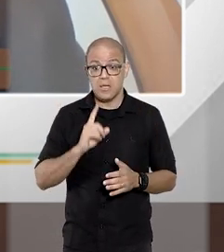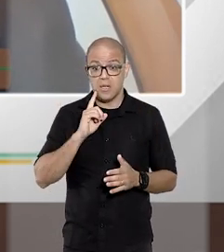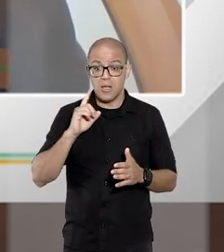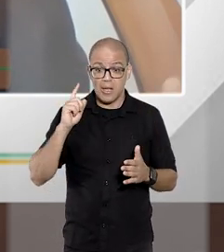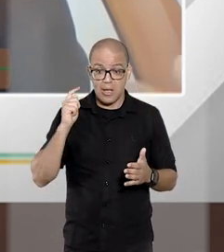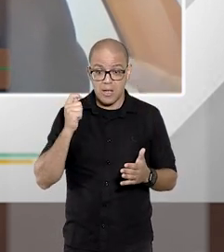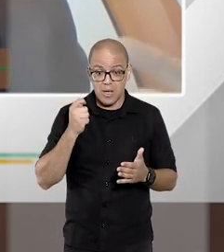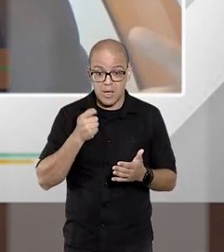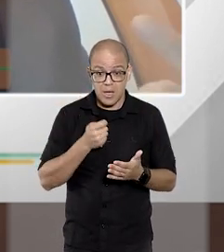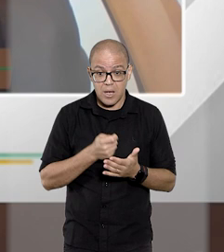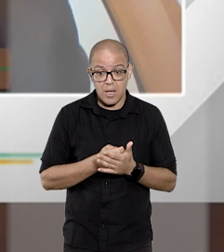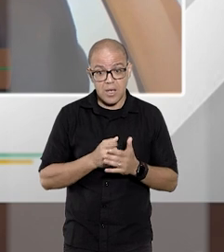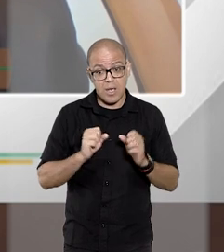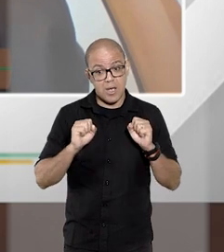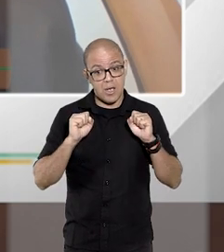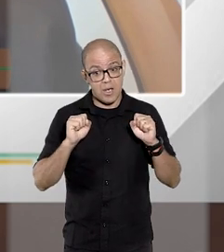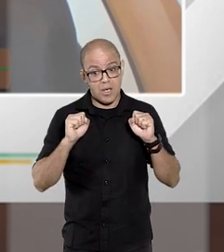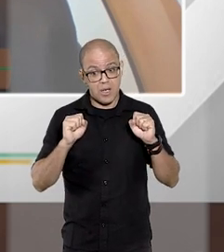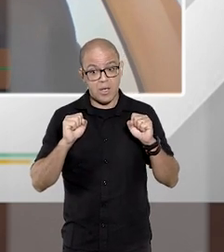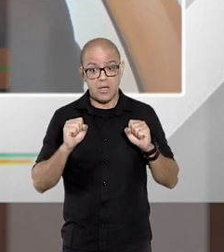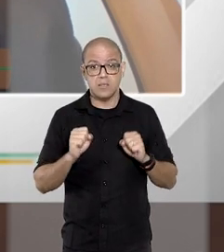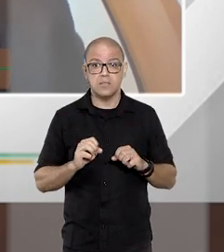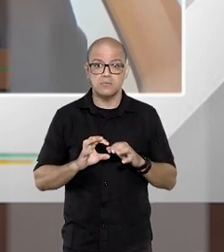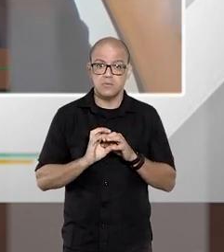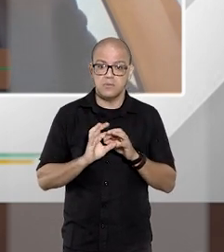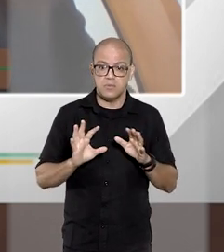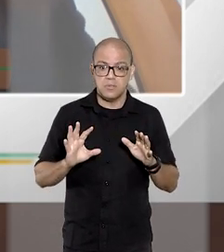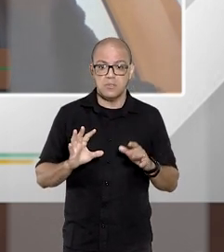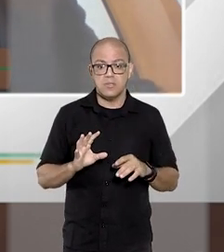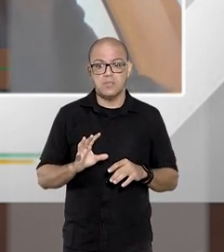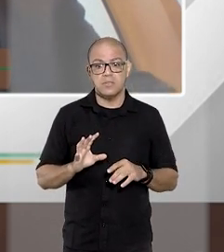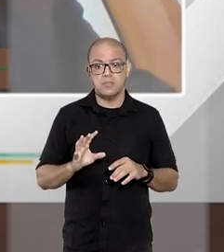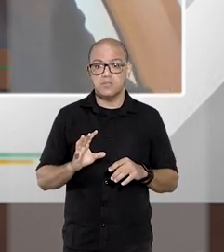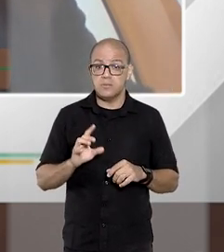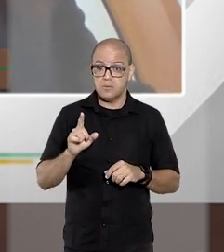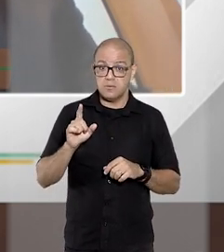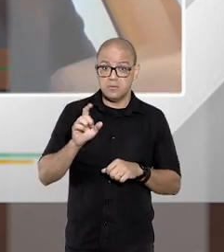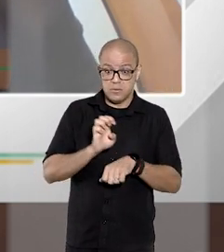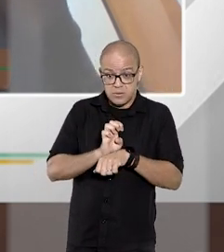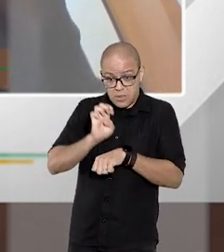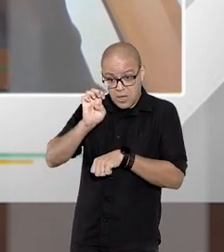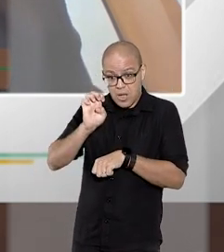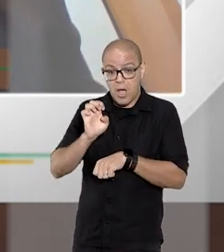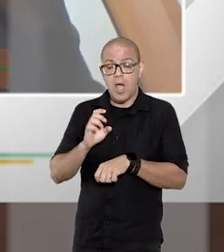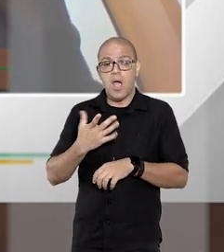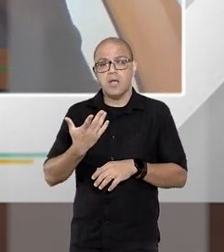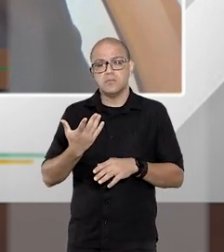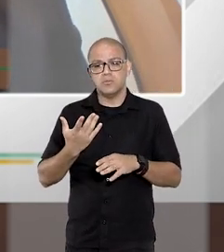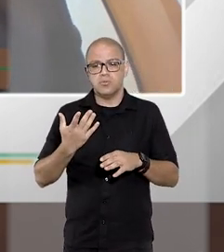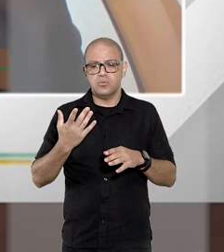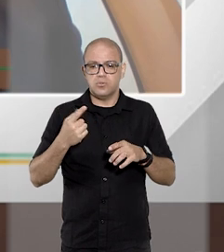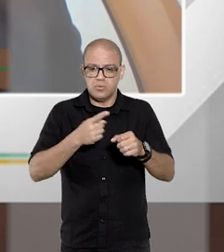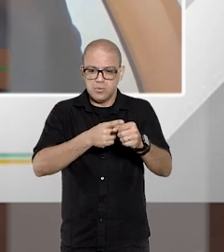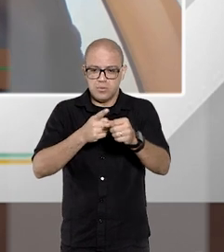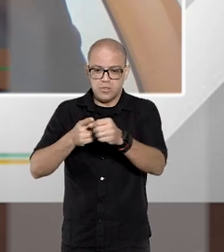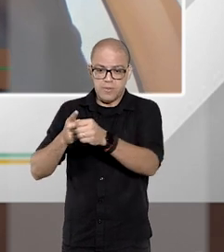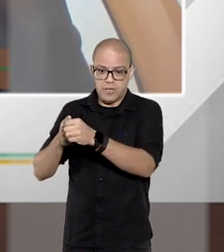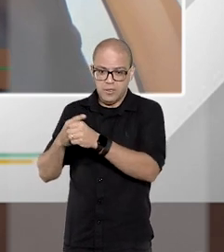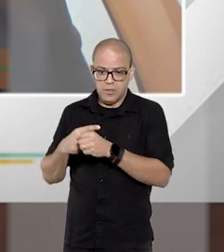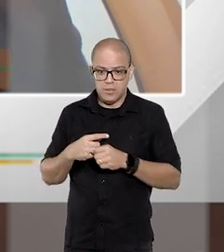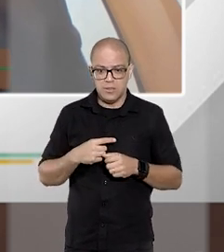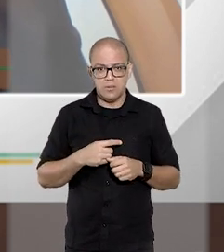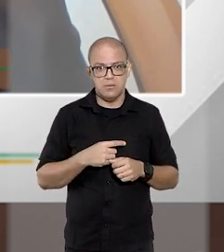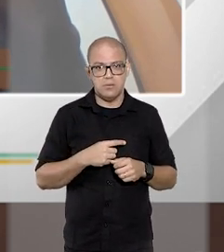estabelecer a deixou a critério de estados e municípios então estabelecerem em que